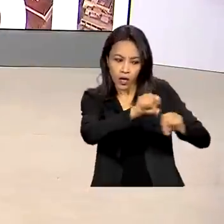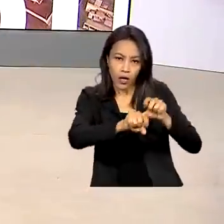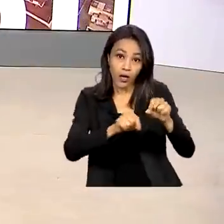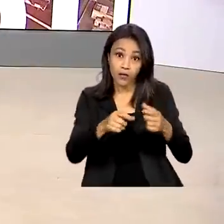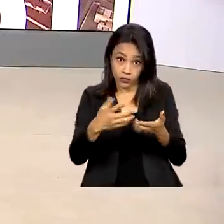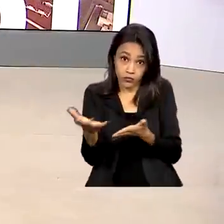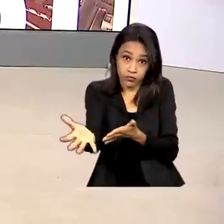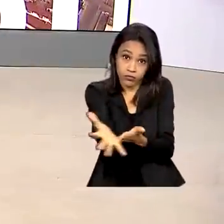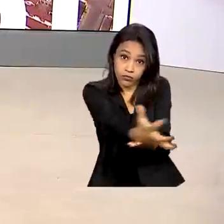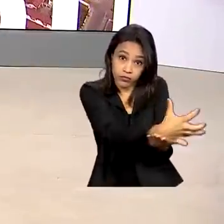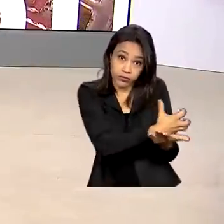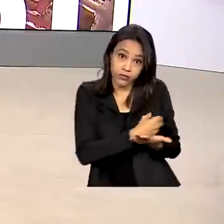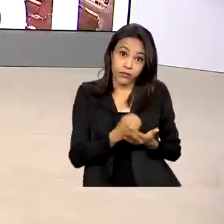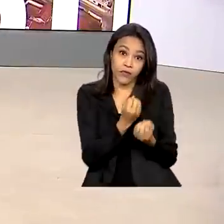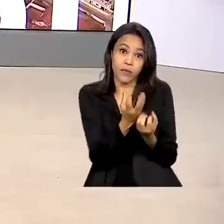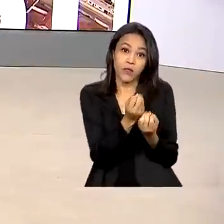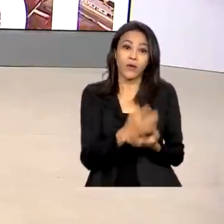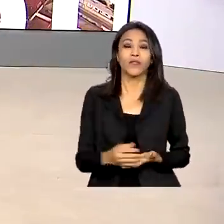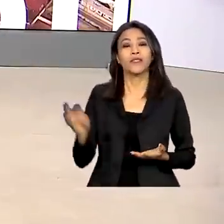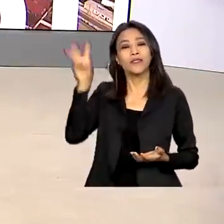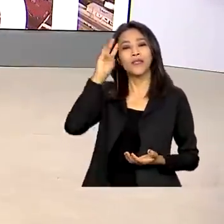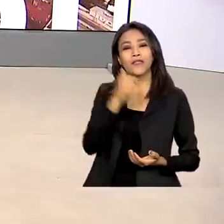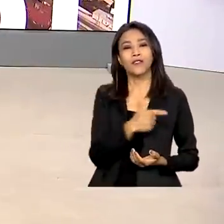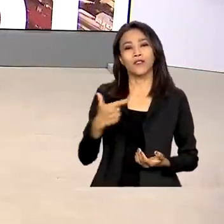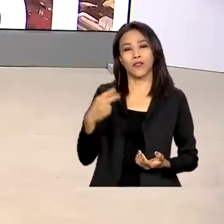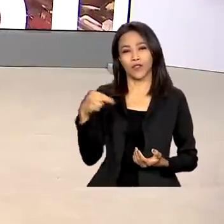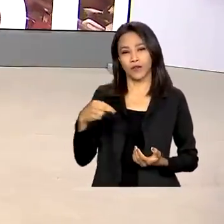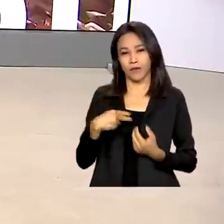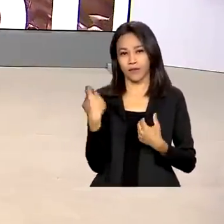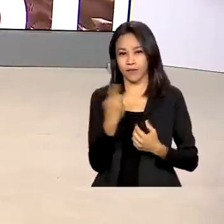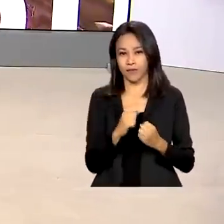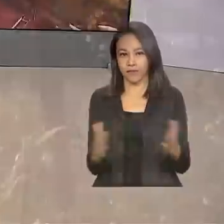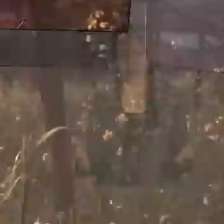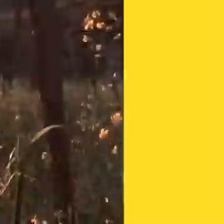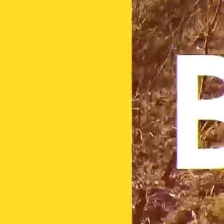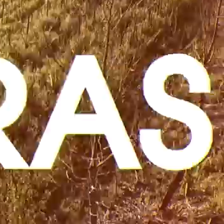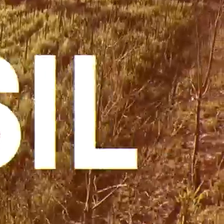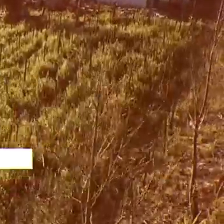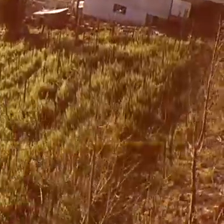Terça-feira, 22 de novembro, o Brasil em Dia já está no ar.